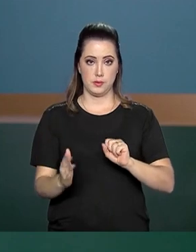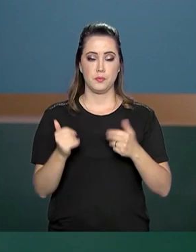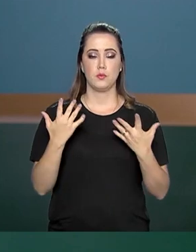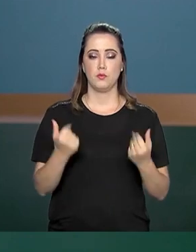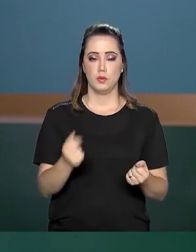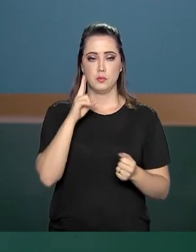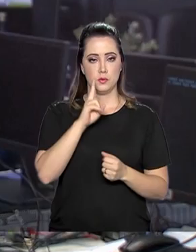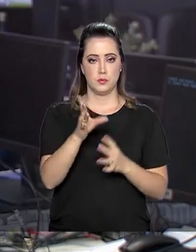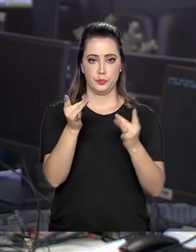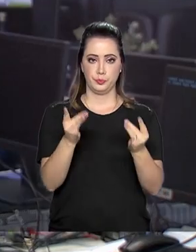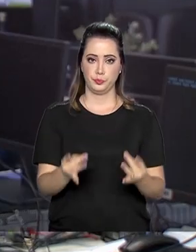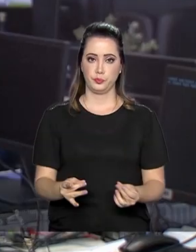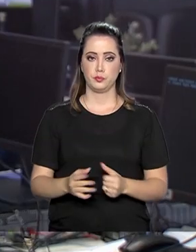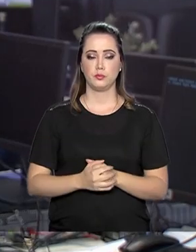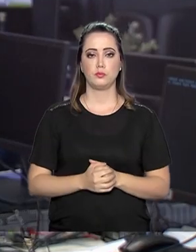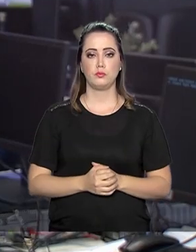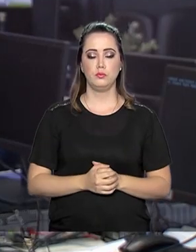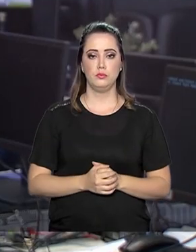os detalhes.